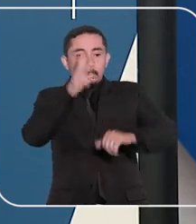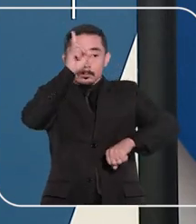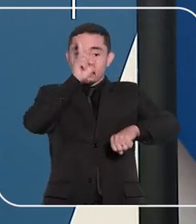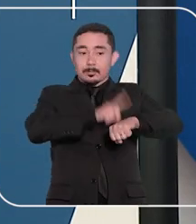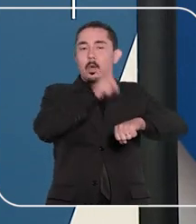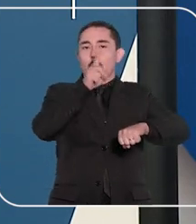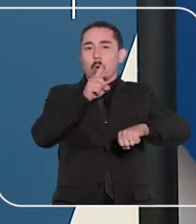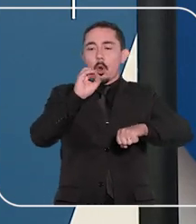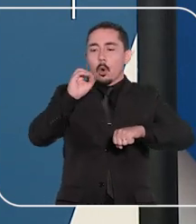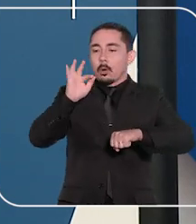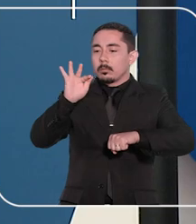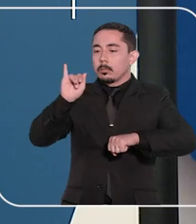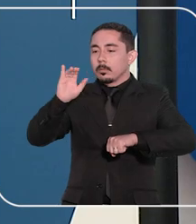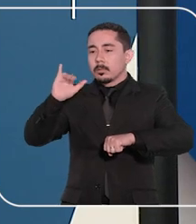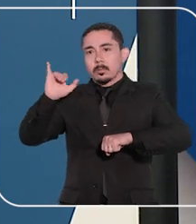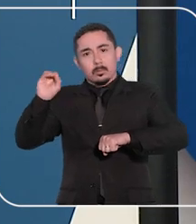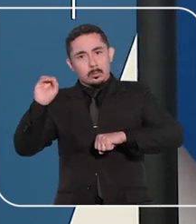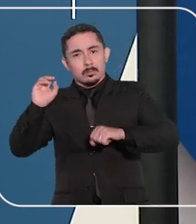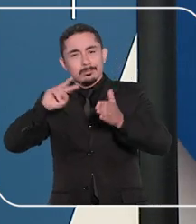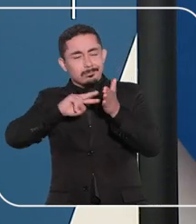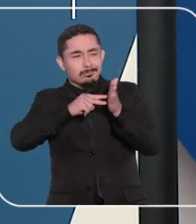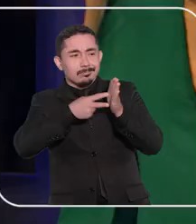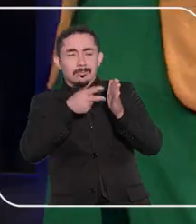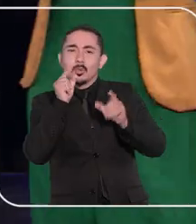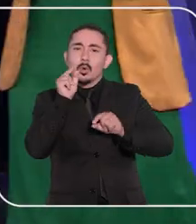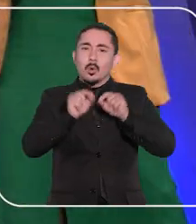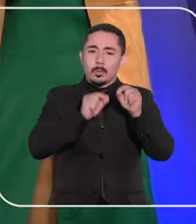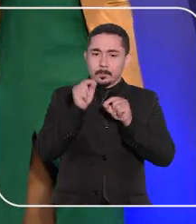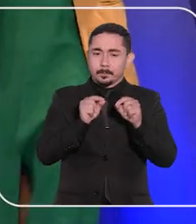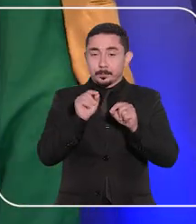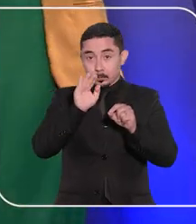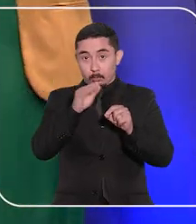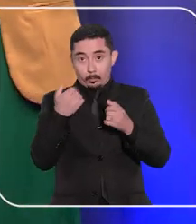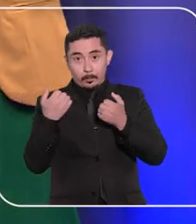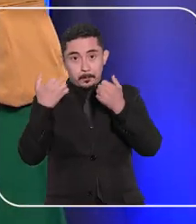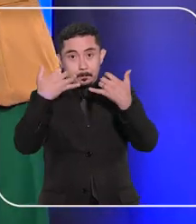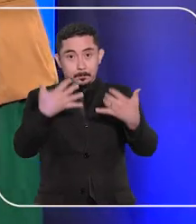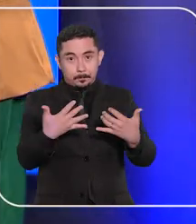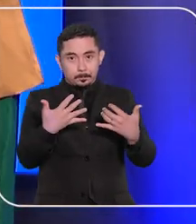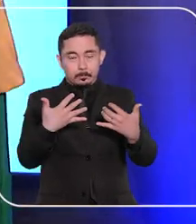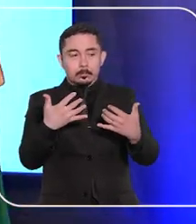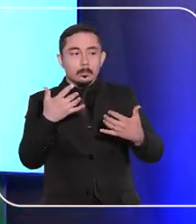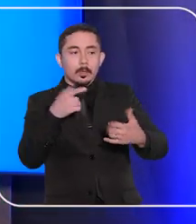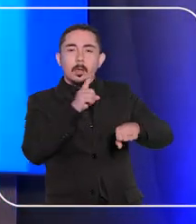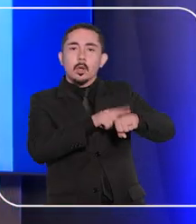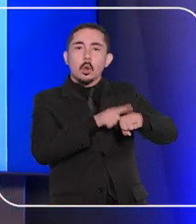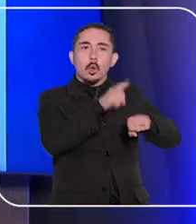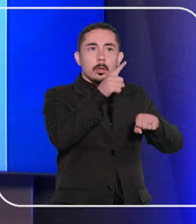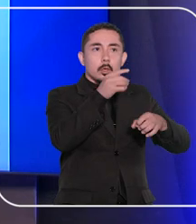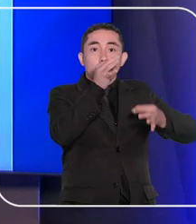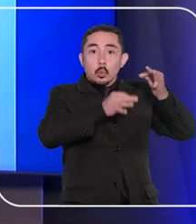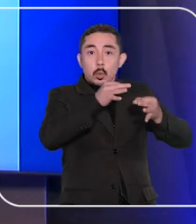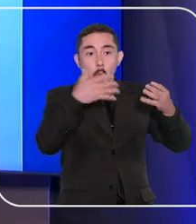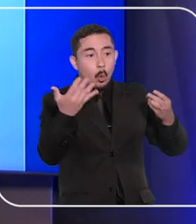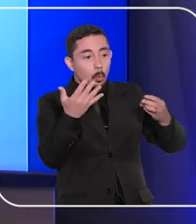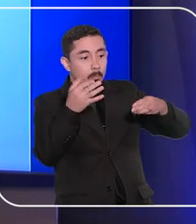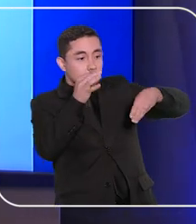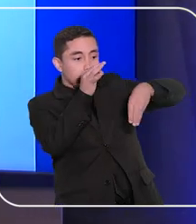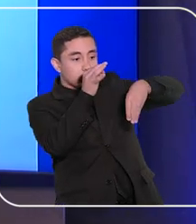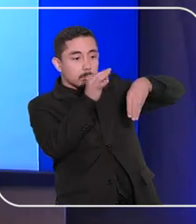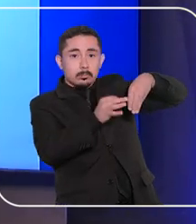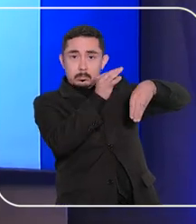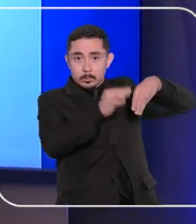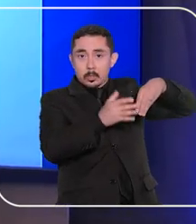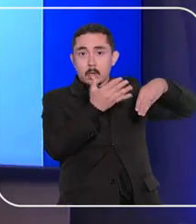ofício. O que isso quer dizer? Bem, vamos lá. Quando um juiz, desembargador ou